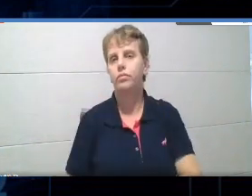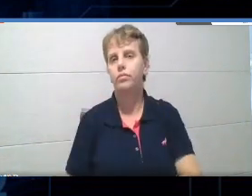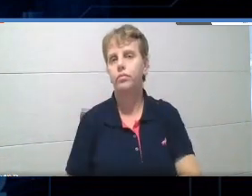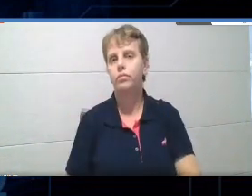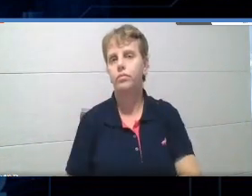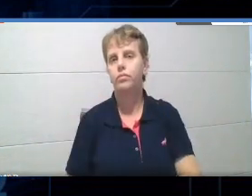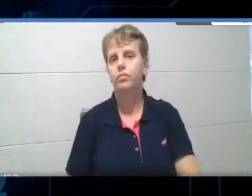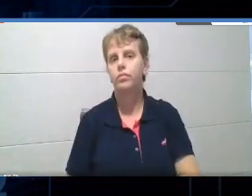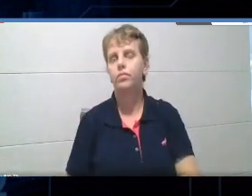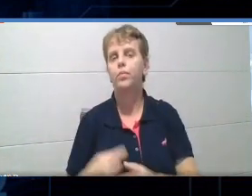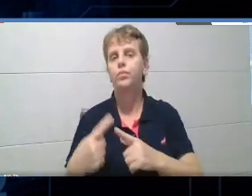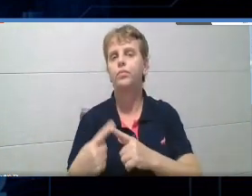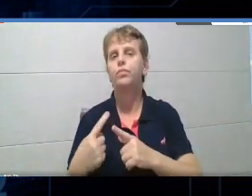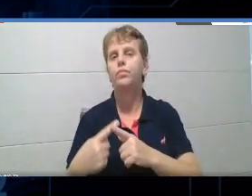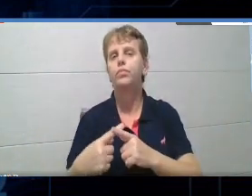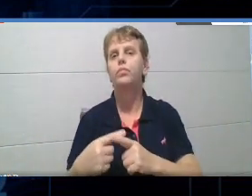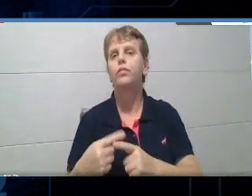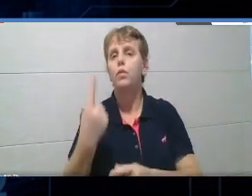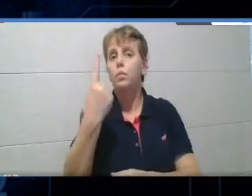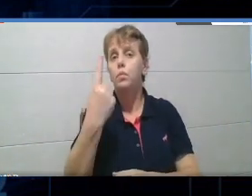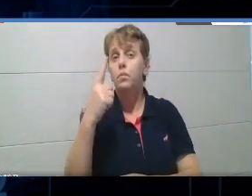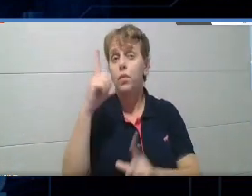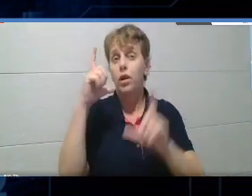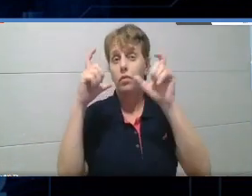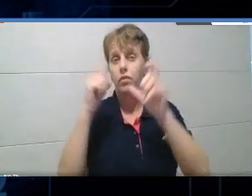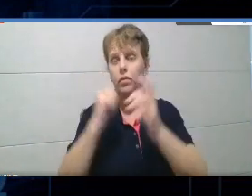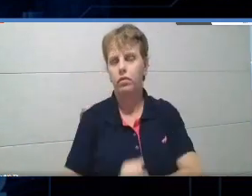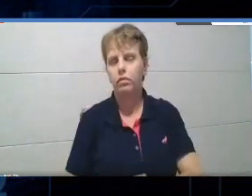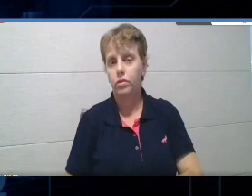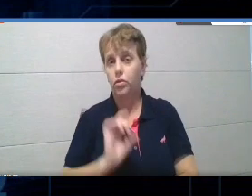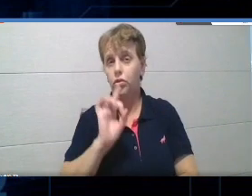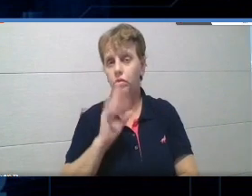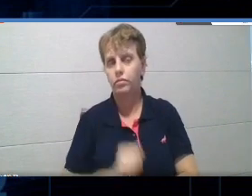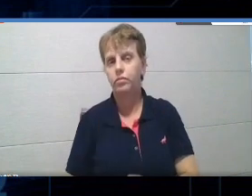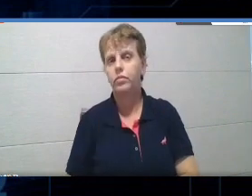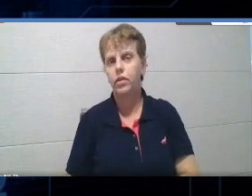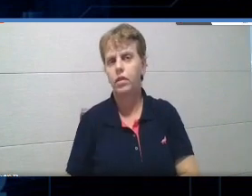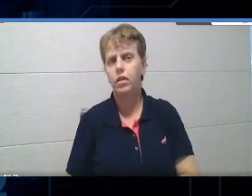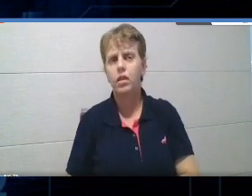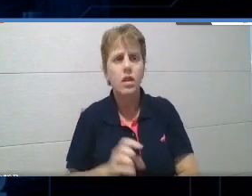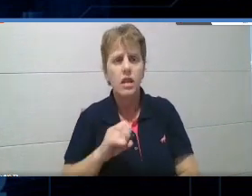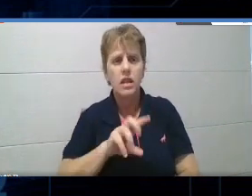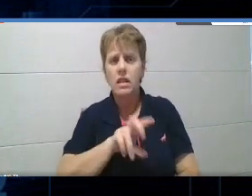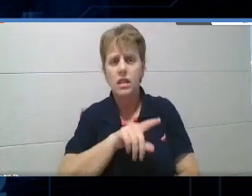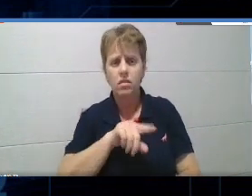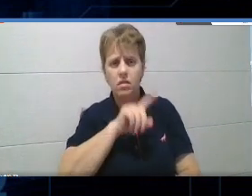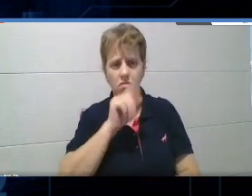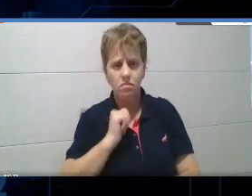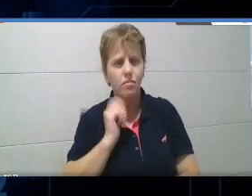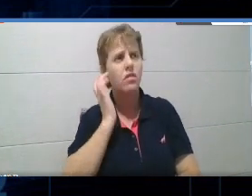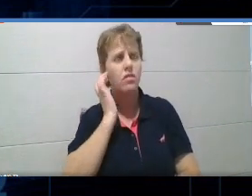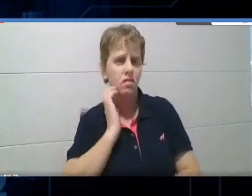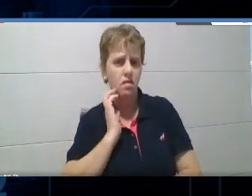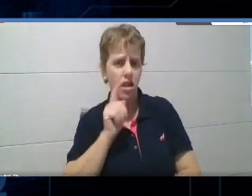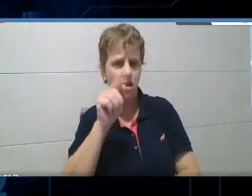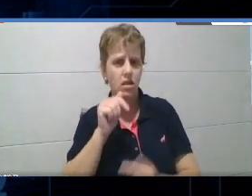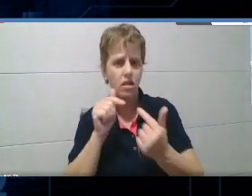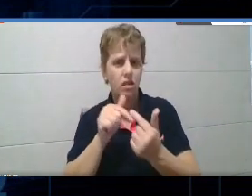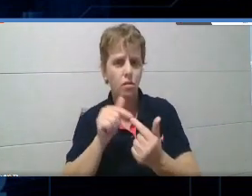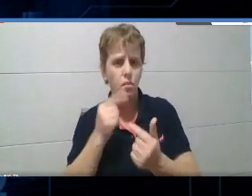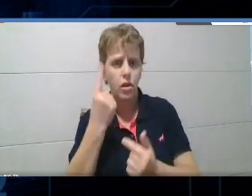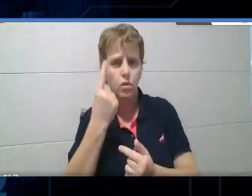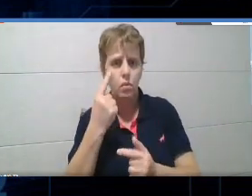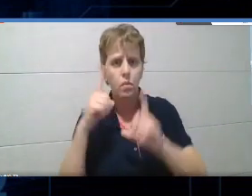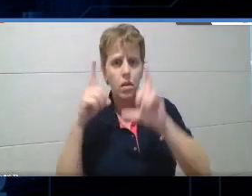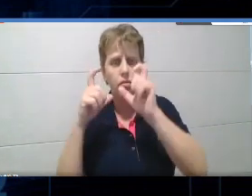somativa. Uma foto. Será que essa uma foto vai representar todo o conhecimento que você trabalhou, o semestre, o